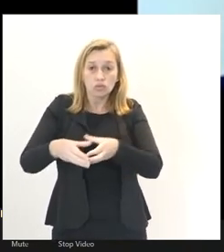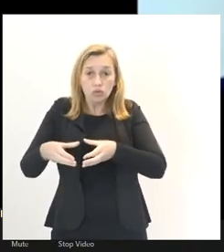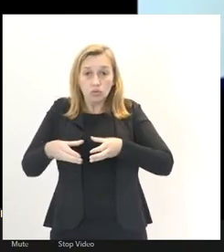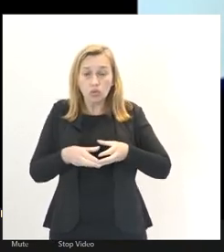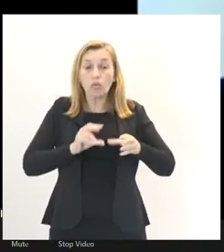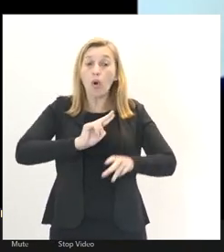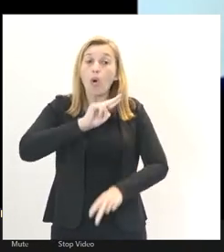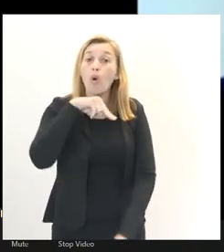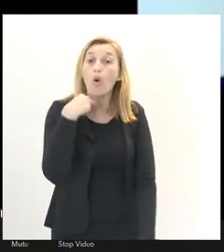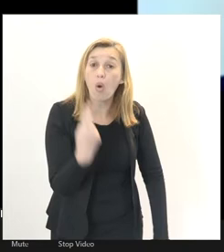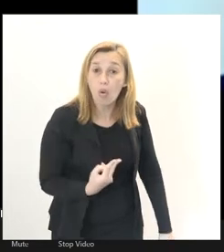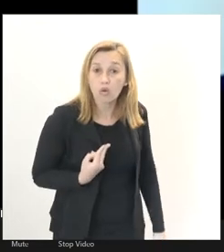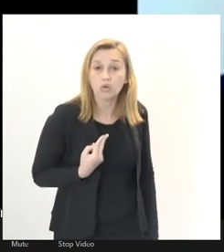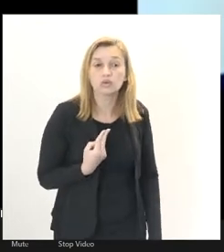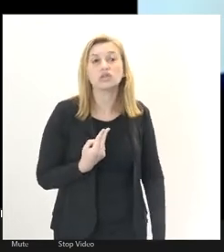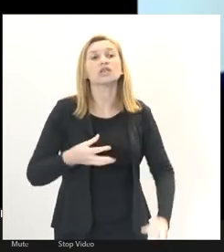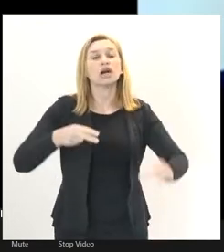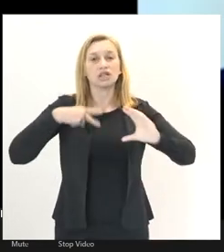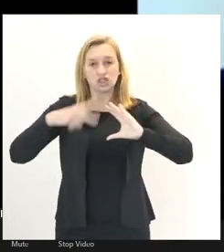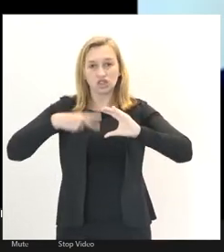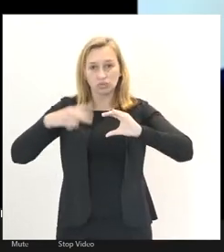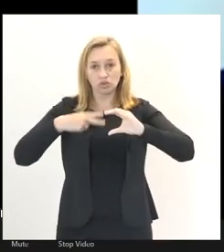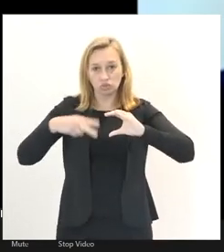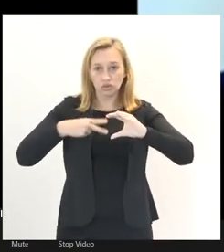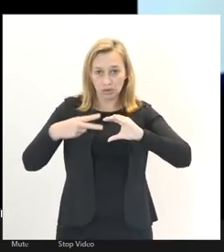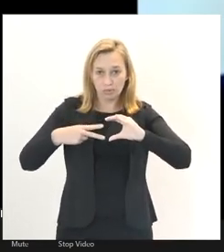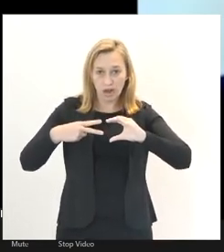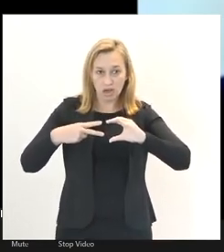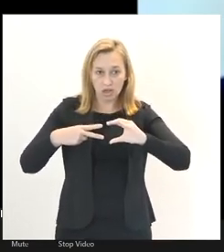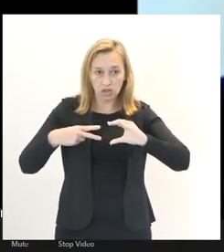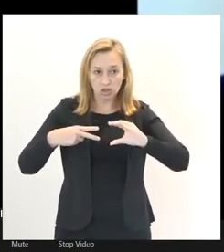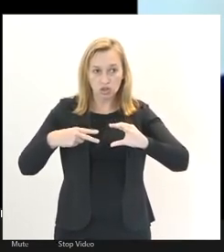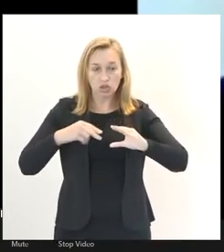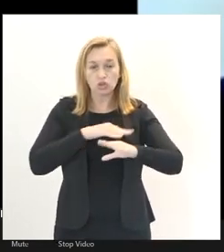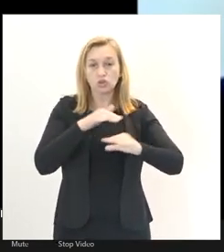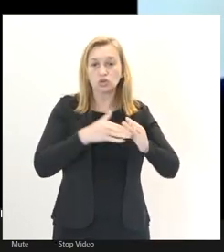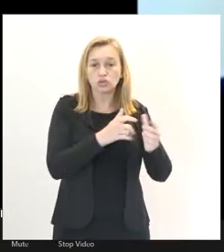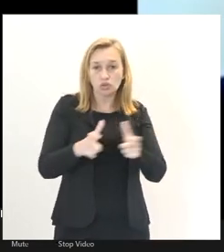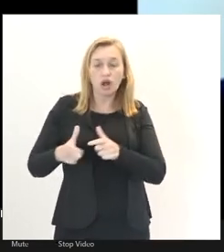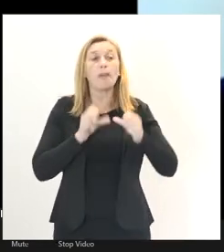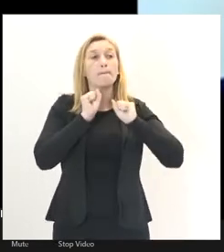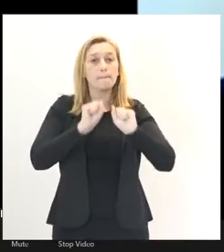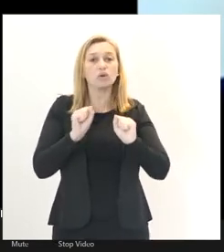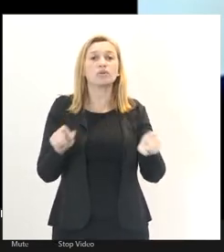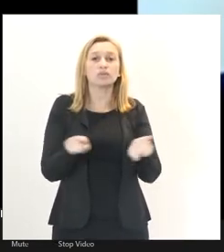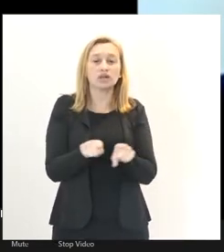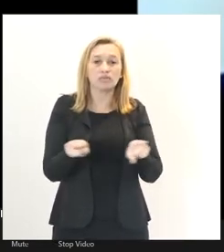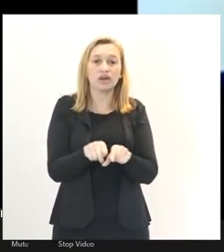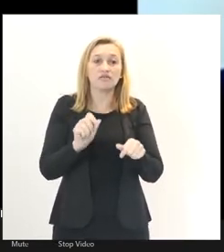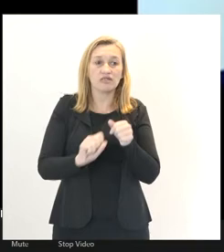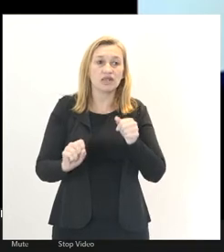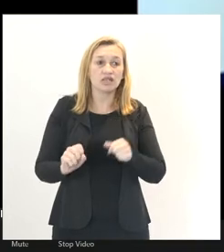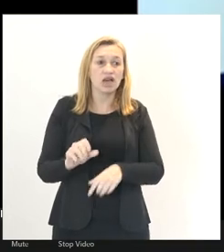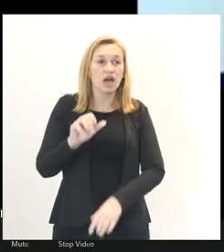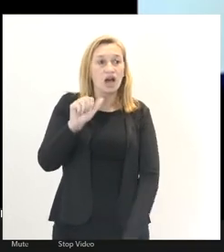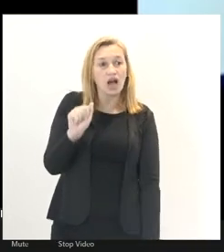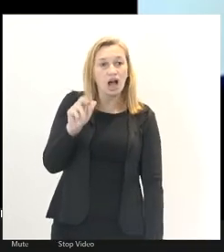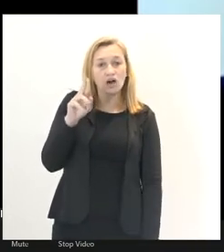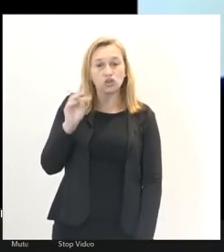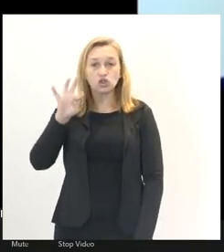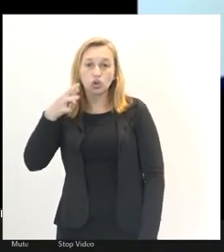ainda, se as câmaras municipais se recusarem, podemos fazer até nos auditórios dos